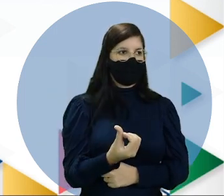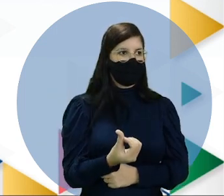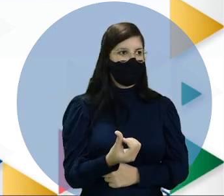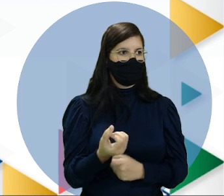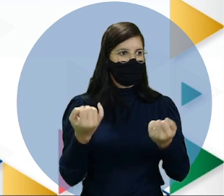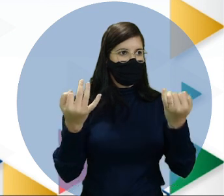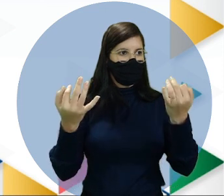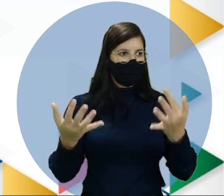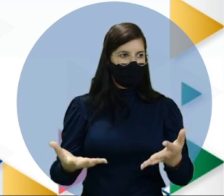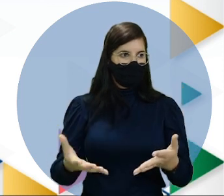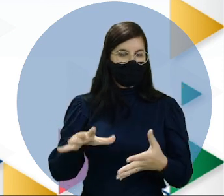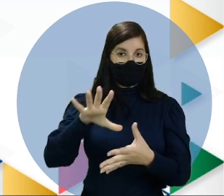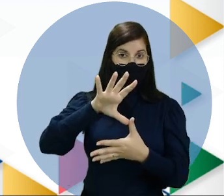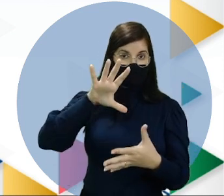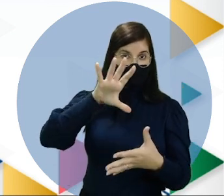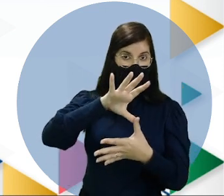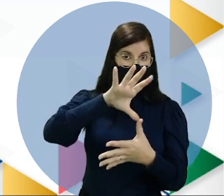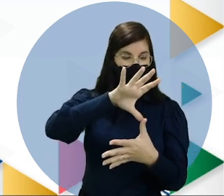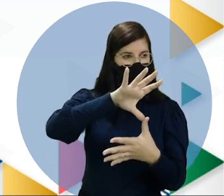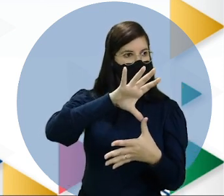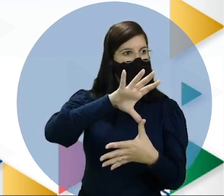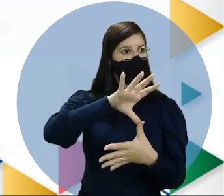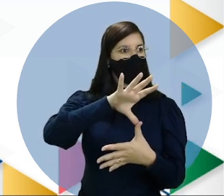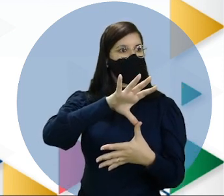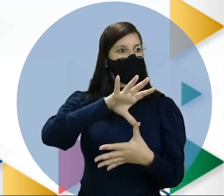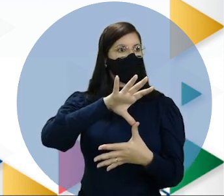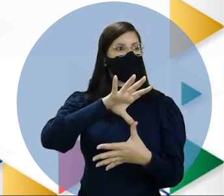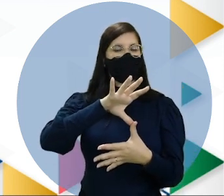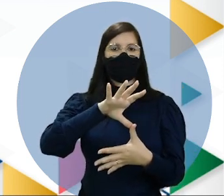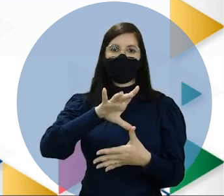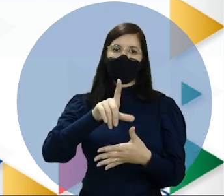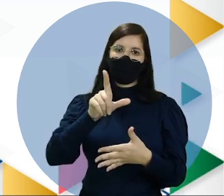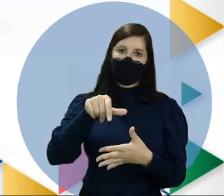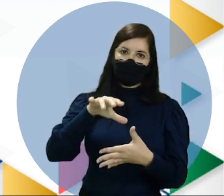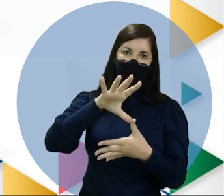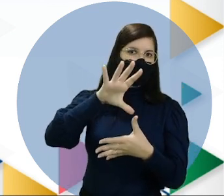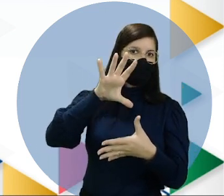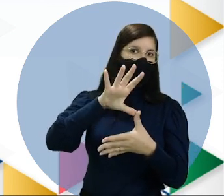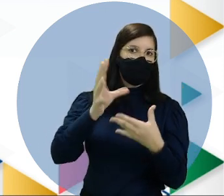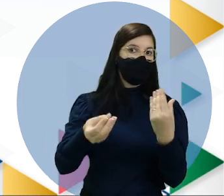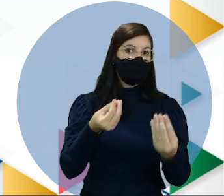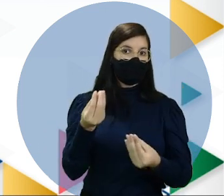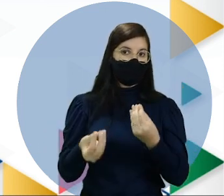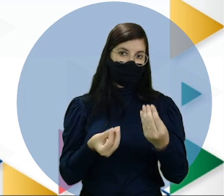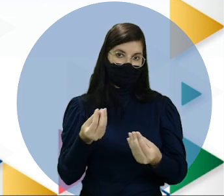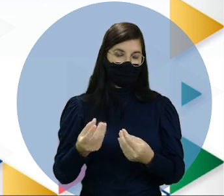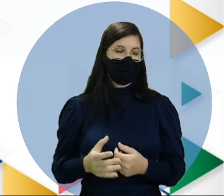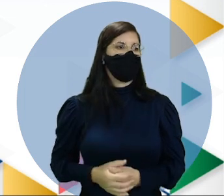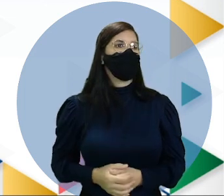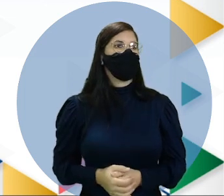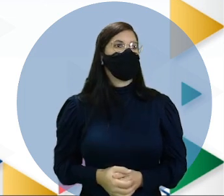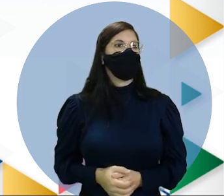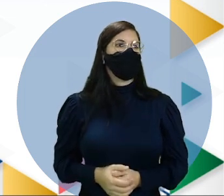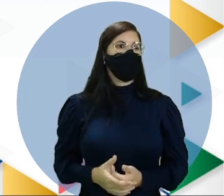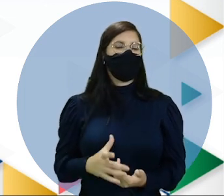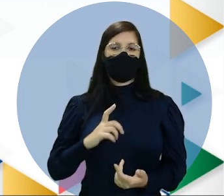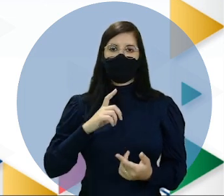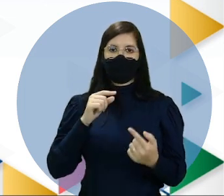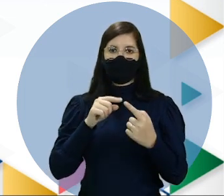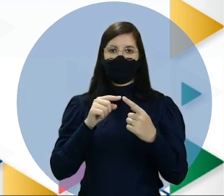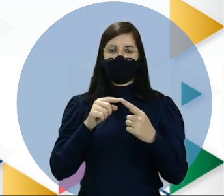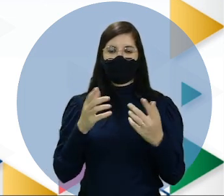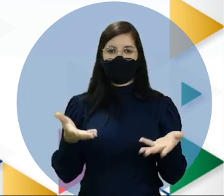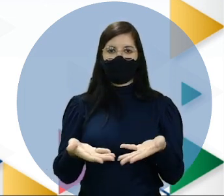do continente americano. Observe aí na telinha o continente americano. O continente americano, ele está